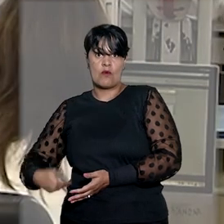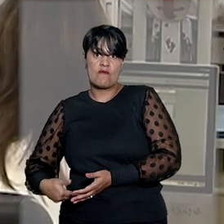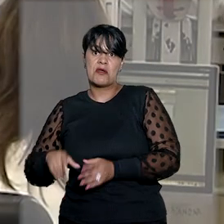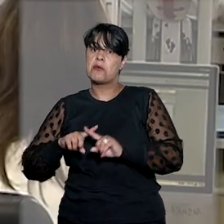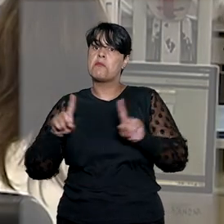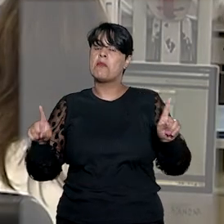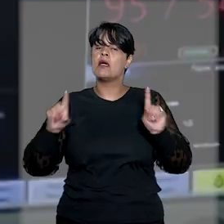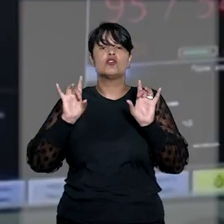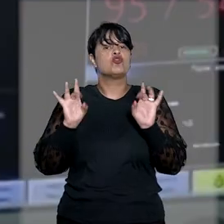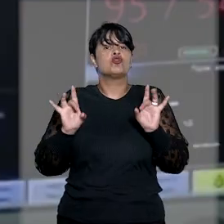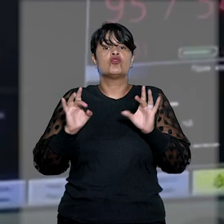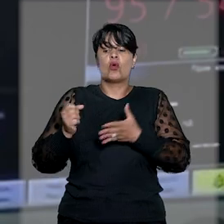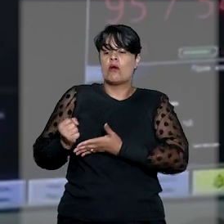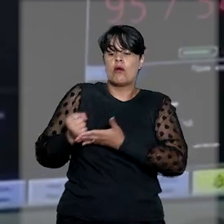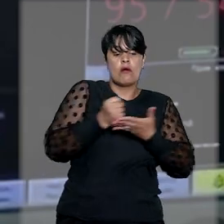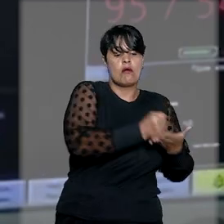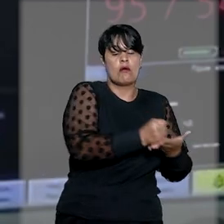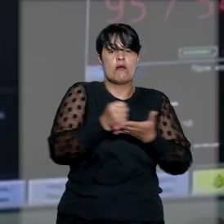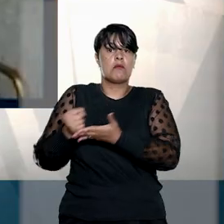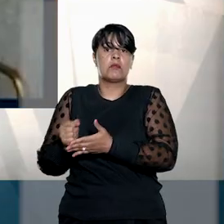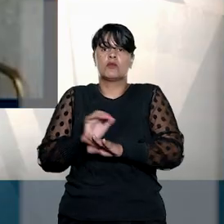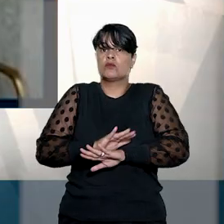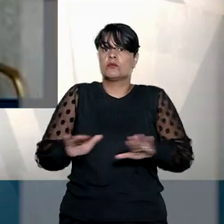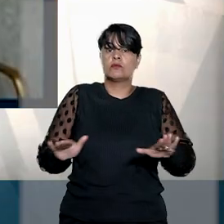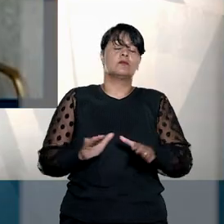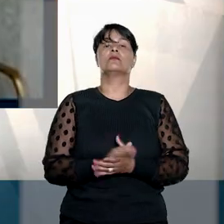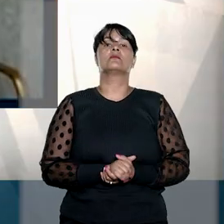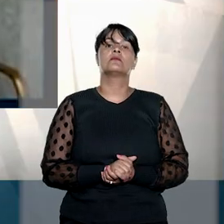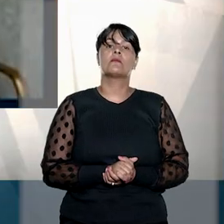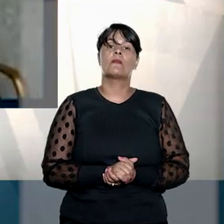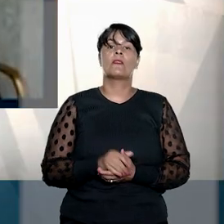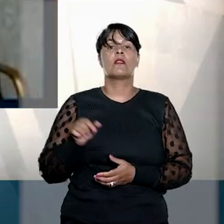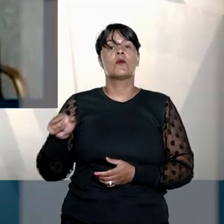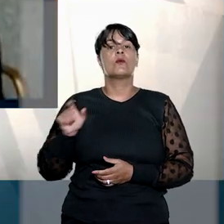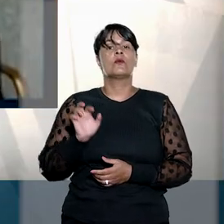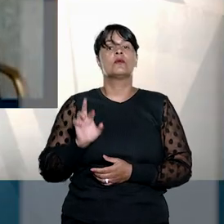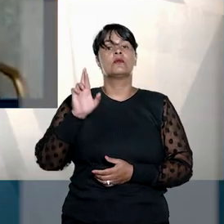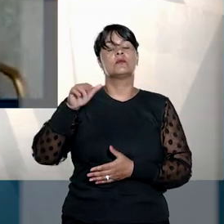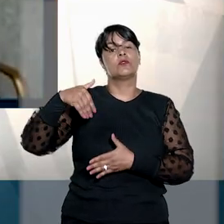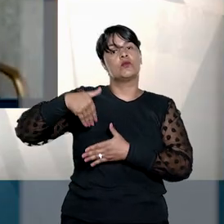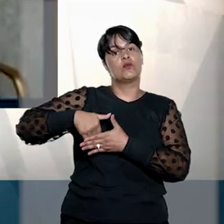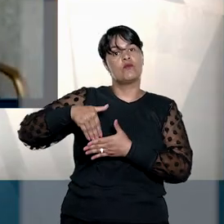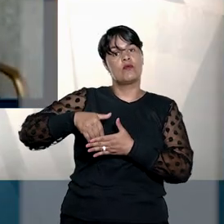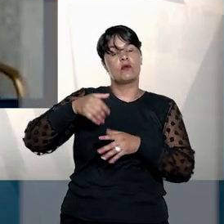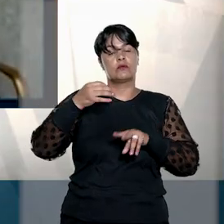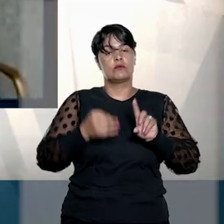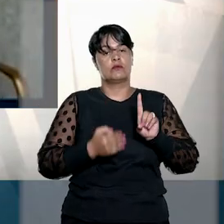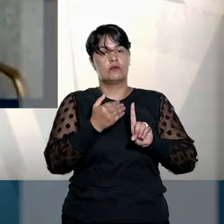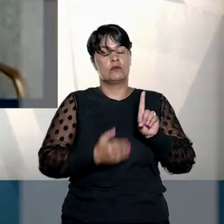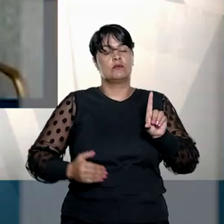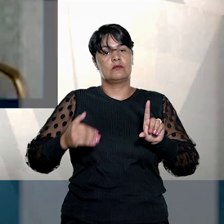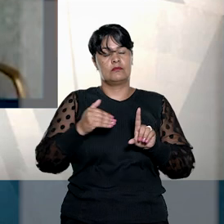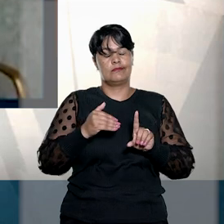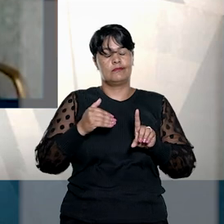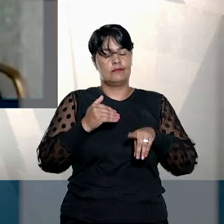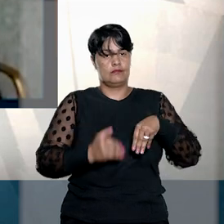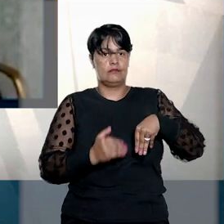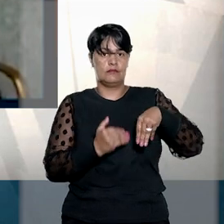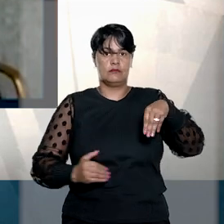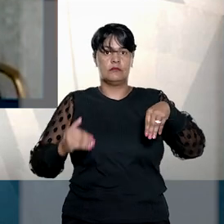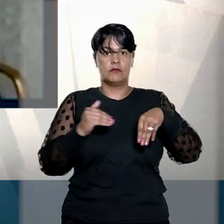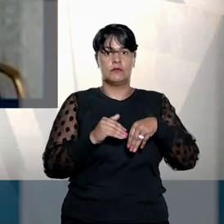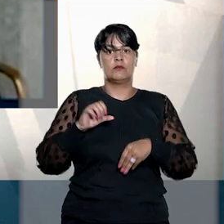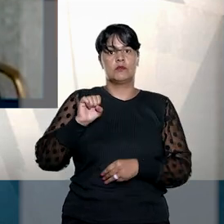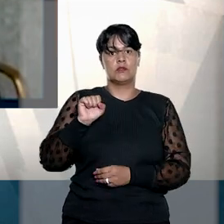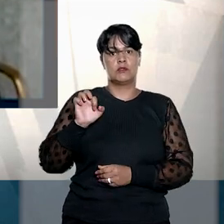ela atua somente na cooperação técnica e financeira. Segundo o autor do voto que prevaleceu no julgamento, o ministro Sérgio Cuquina, a lei que